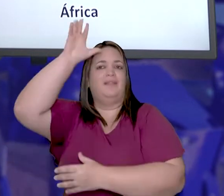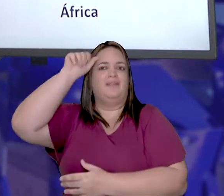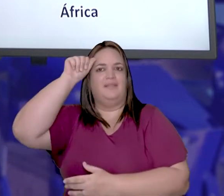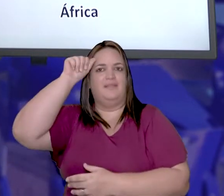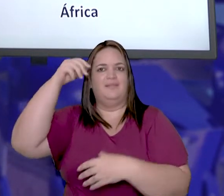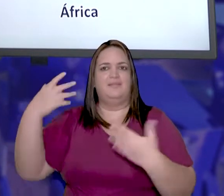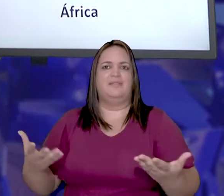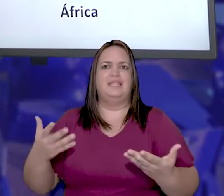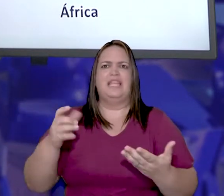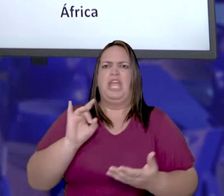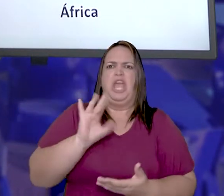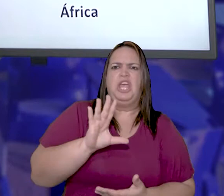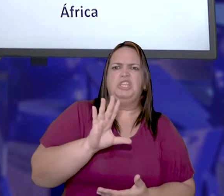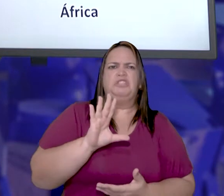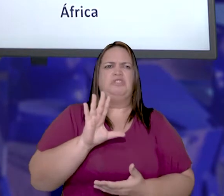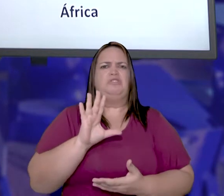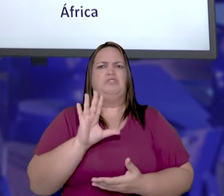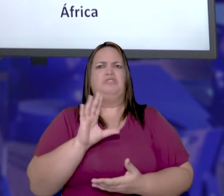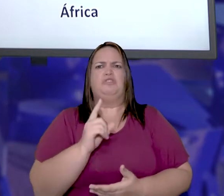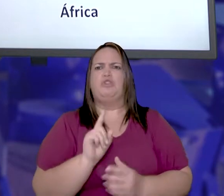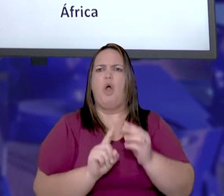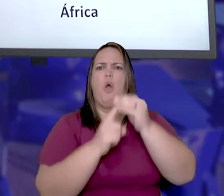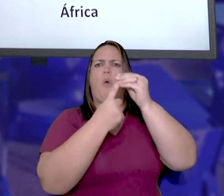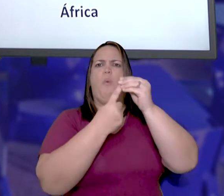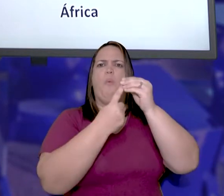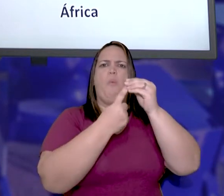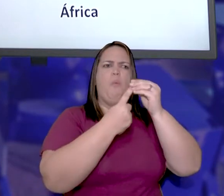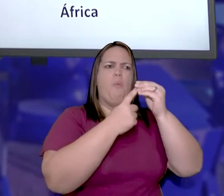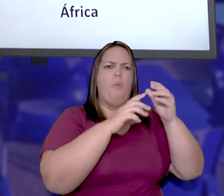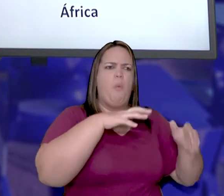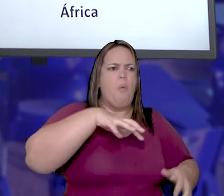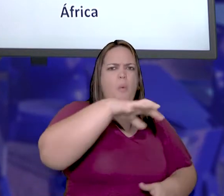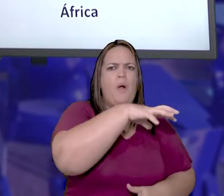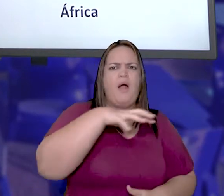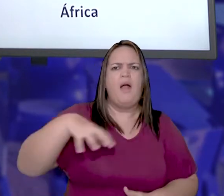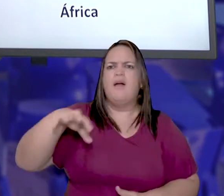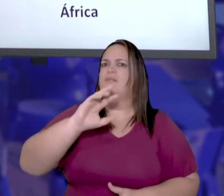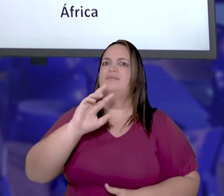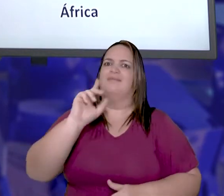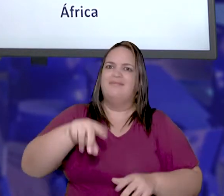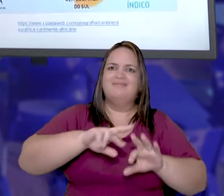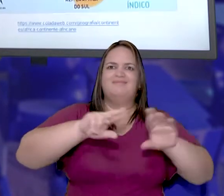imagem homogênea, única. Correto?